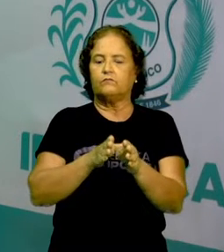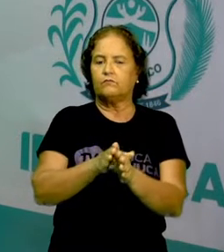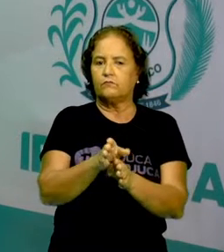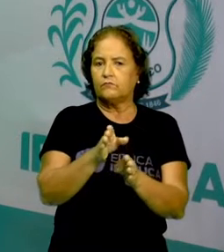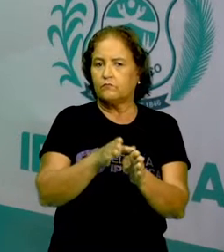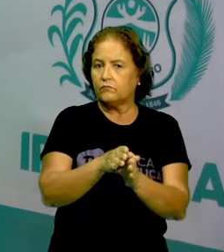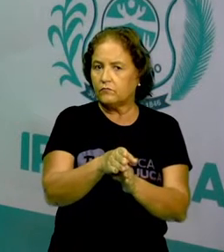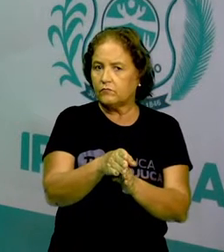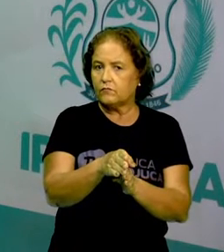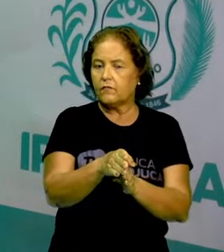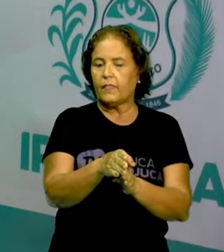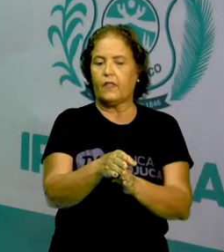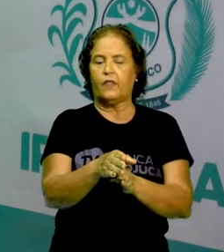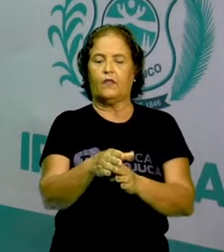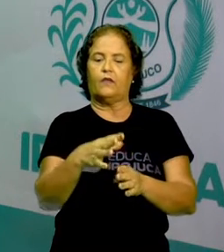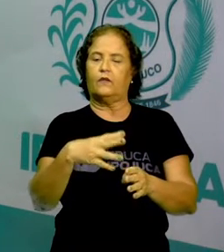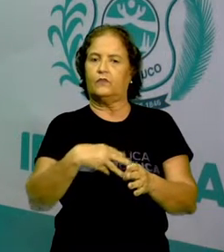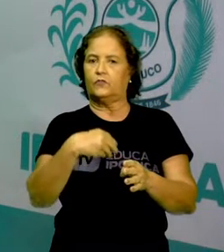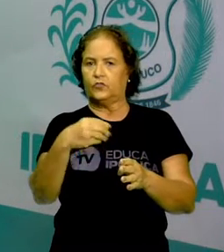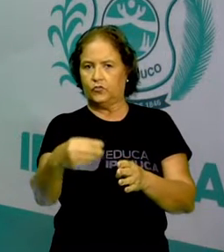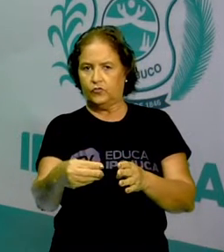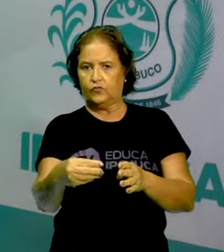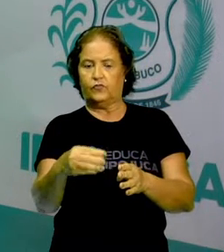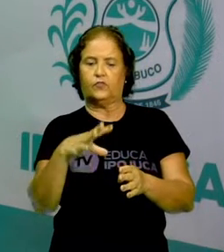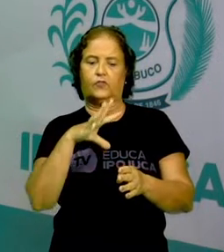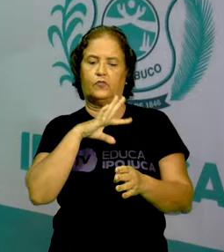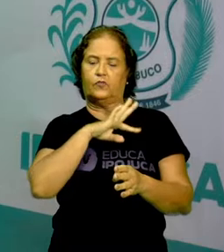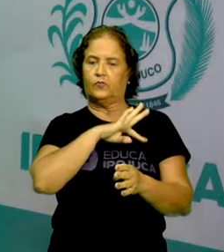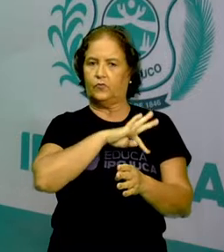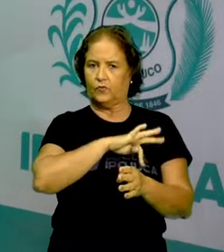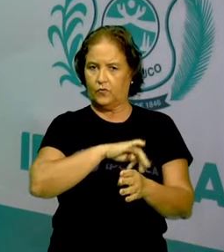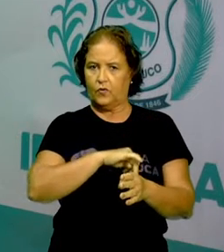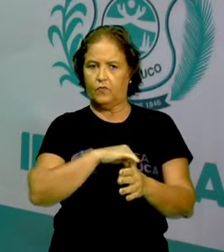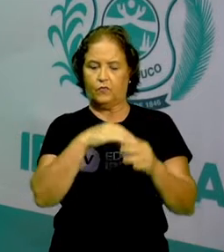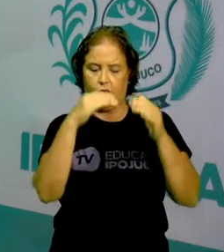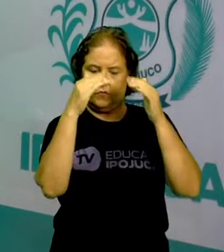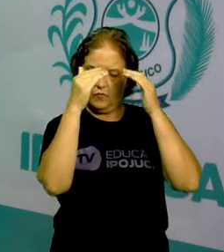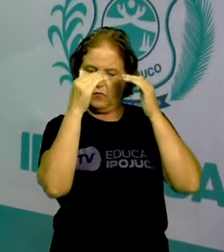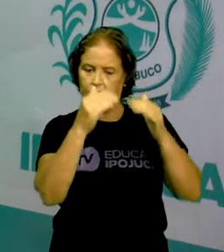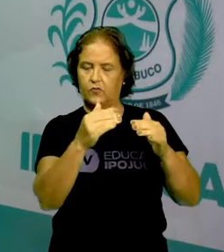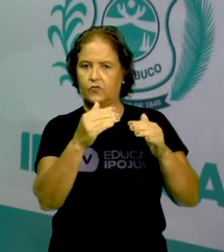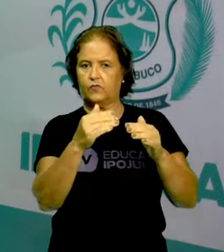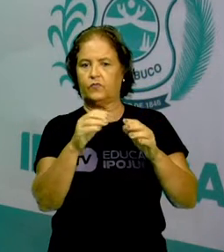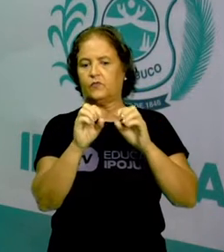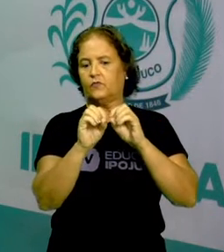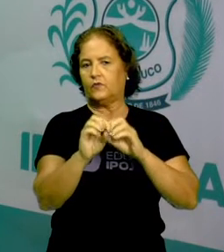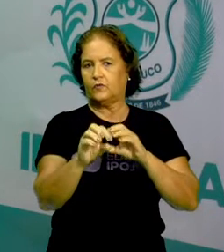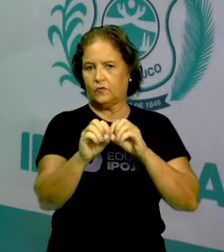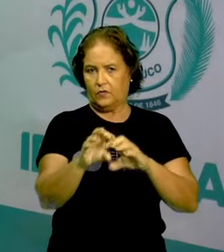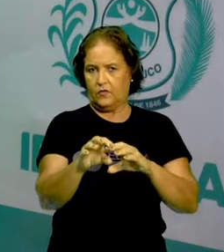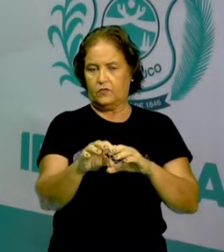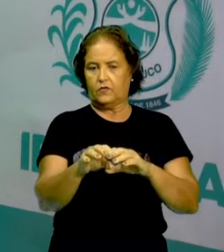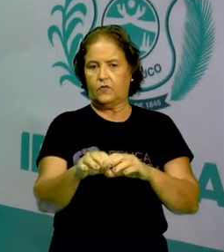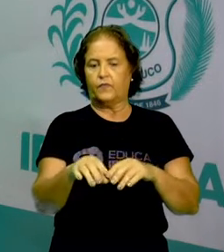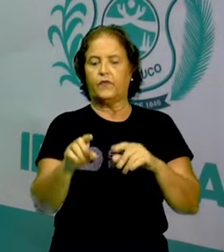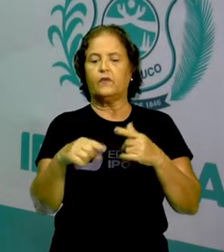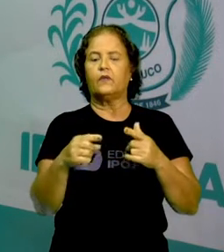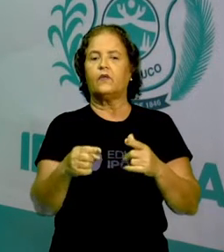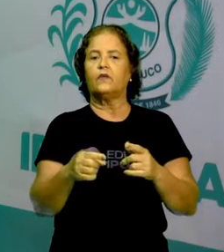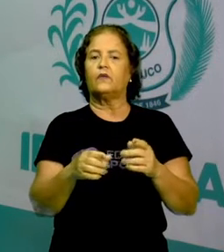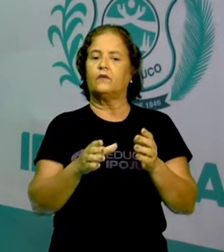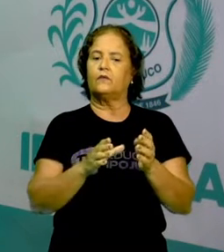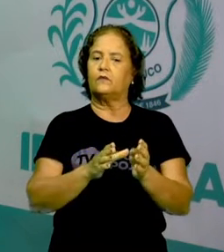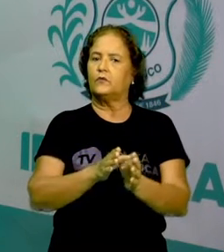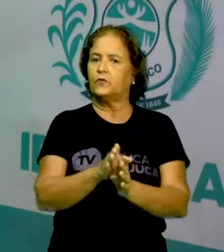respeito e educação. Geralmente quem conduz a gente aí à escola a respeitar os